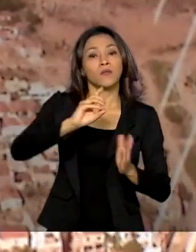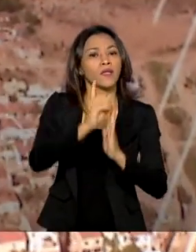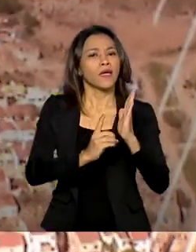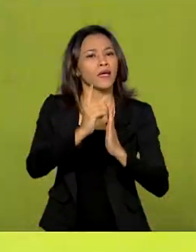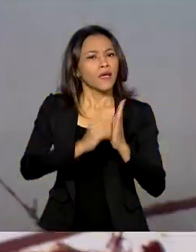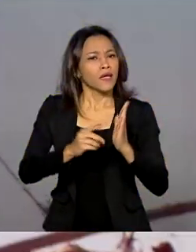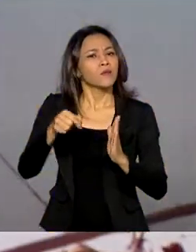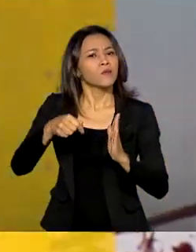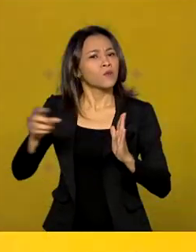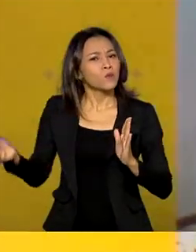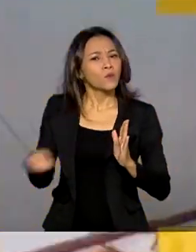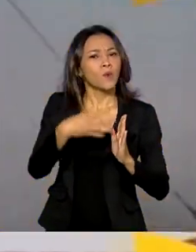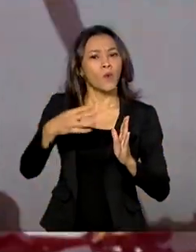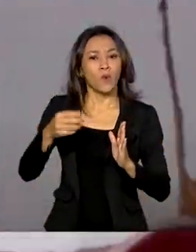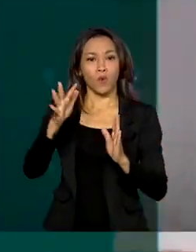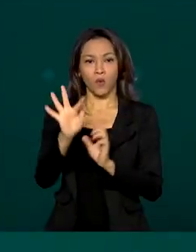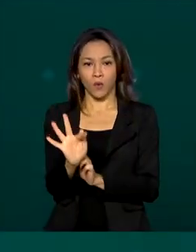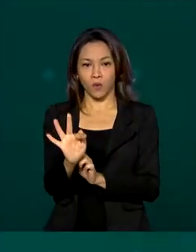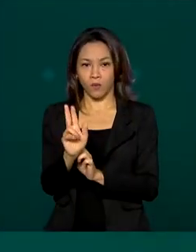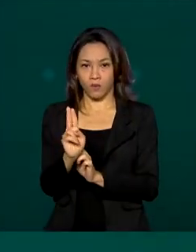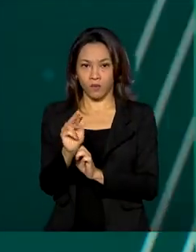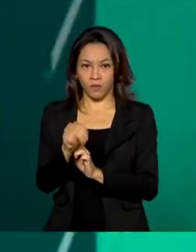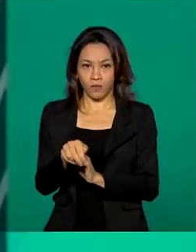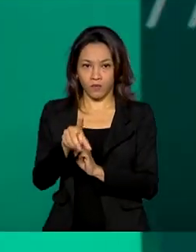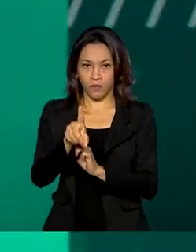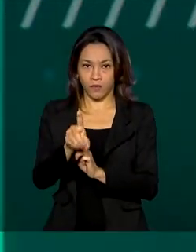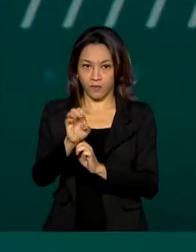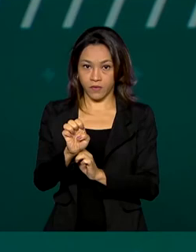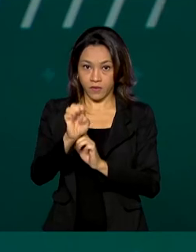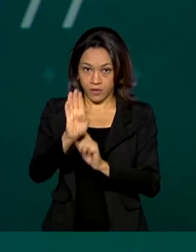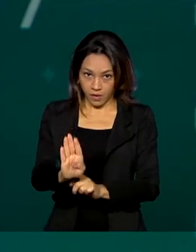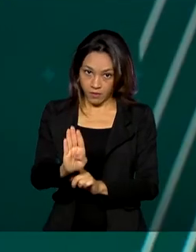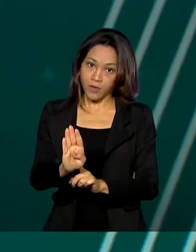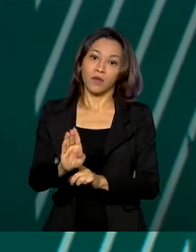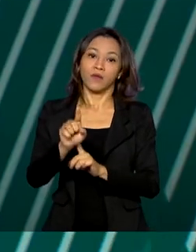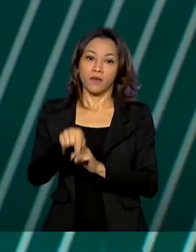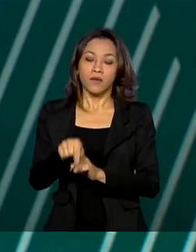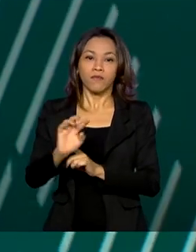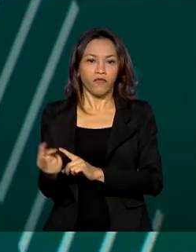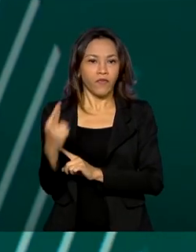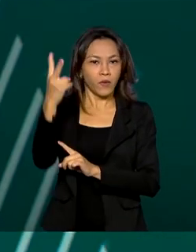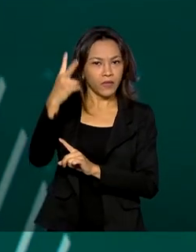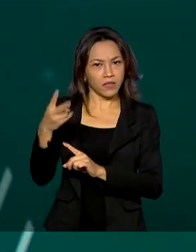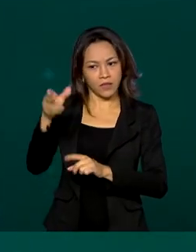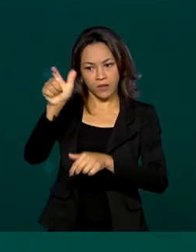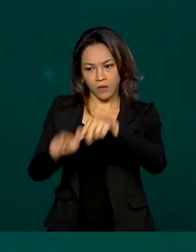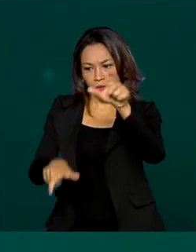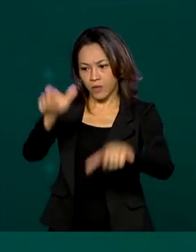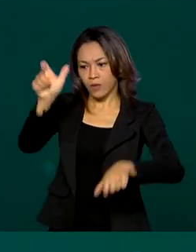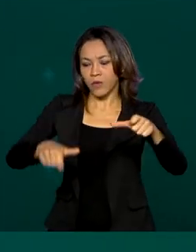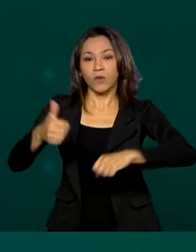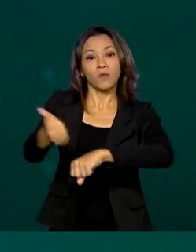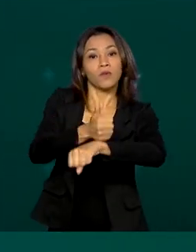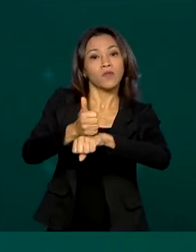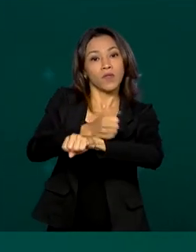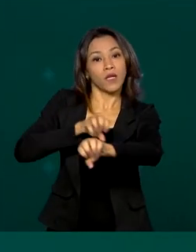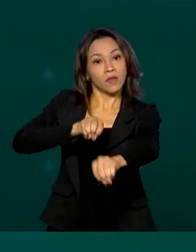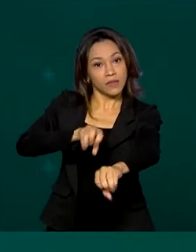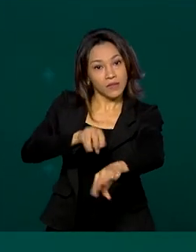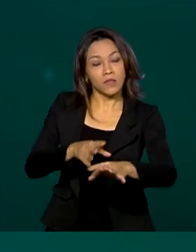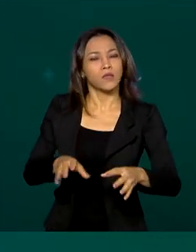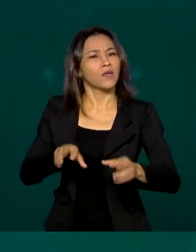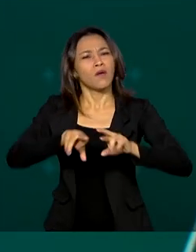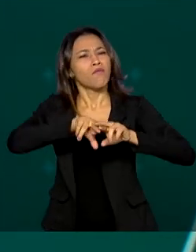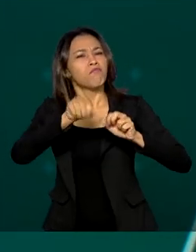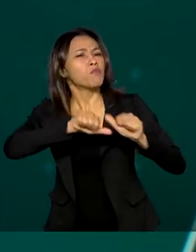Fundeb, o Fundo de Manutenção e Desenvolvimento da Educação Básica e de Valorização dos Profissionais da Educação. Entre as